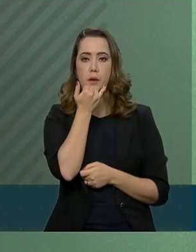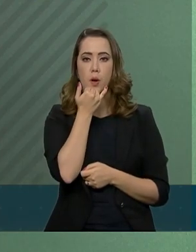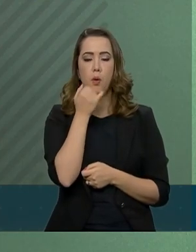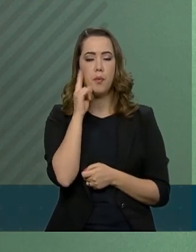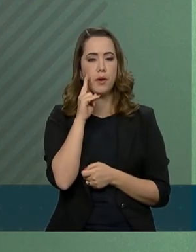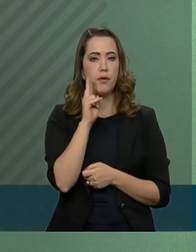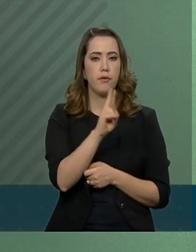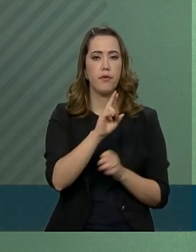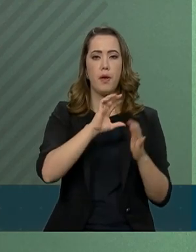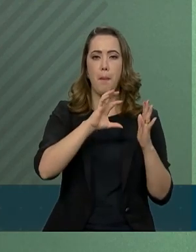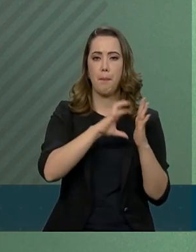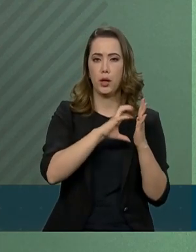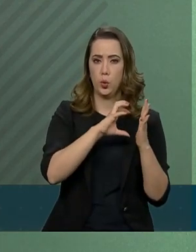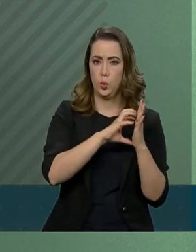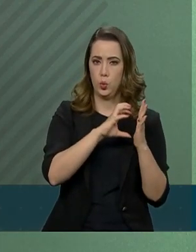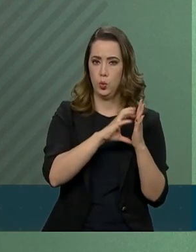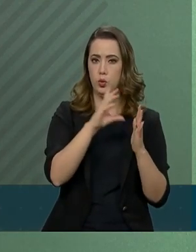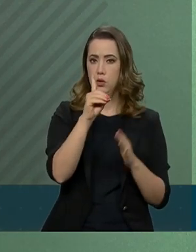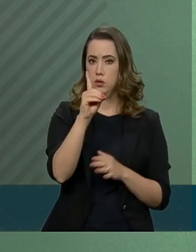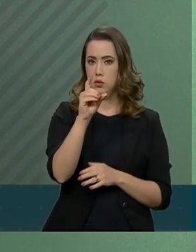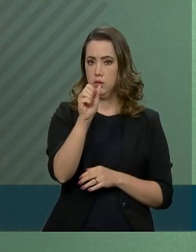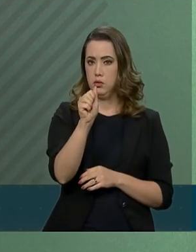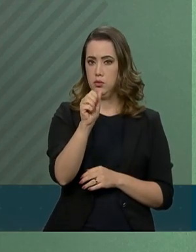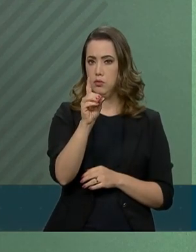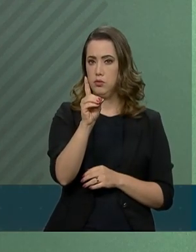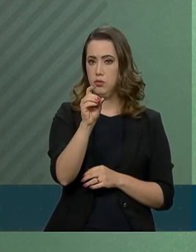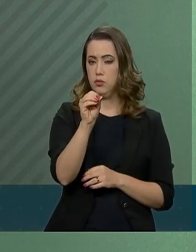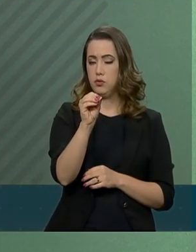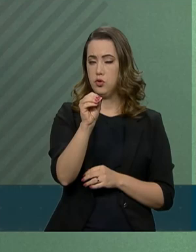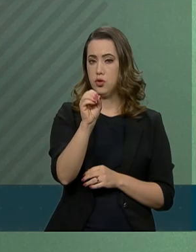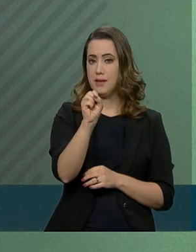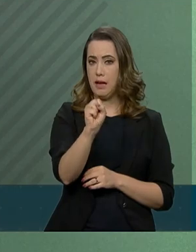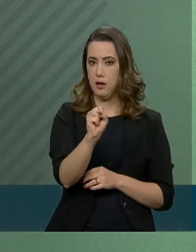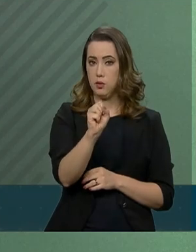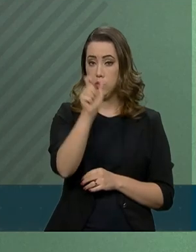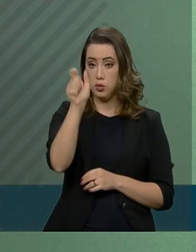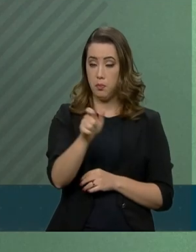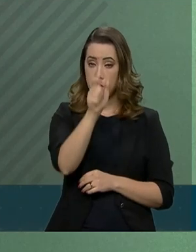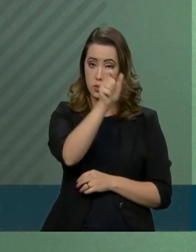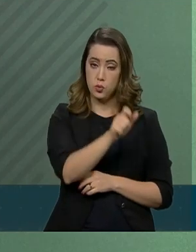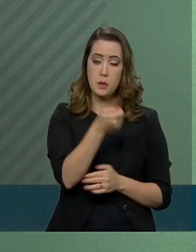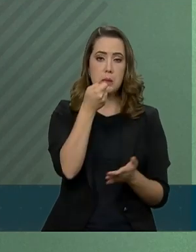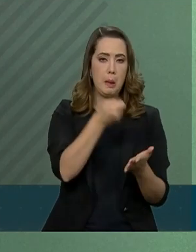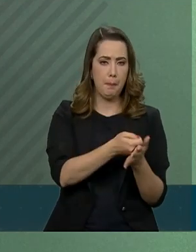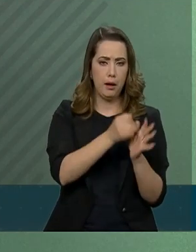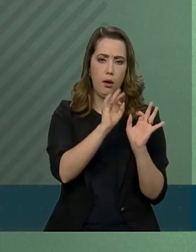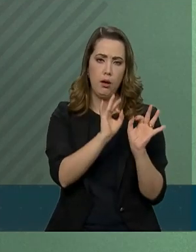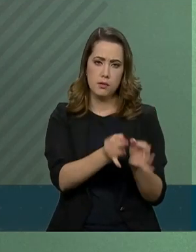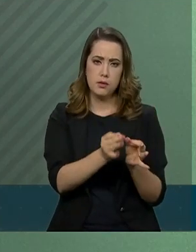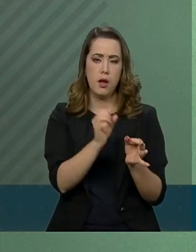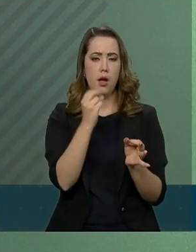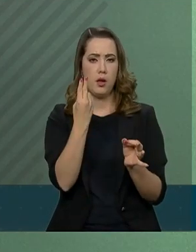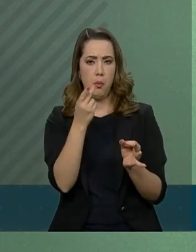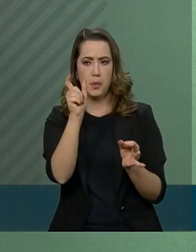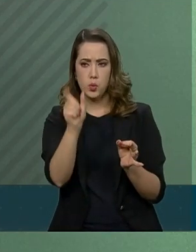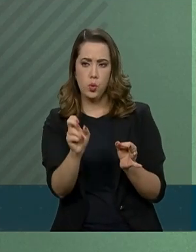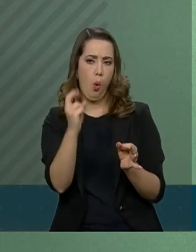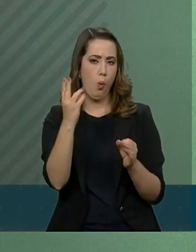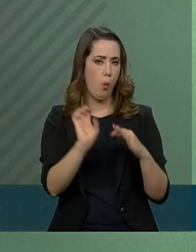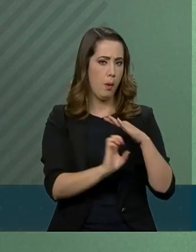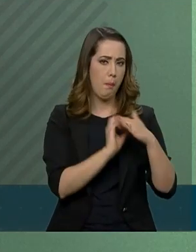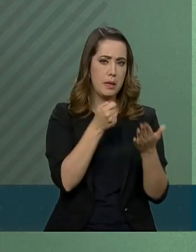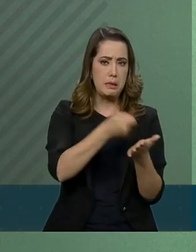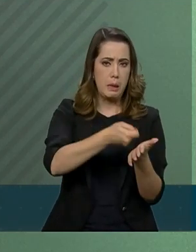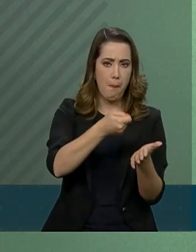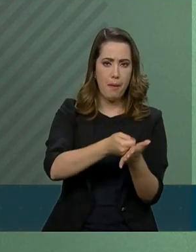informações de adimplemento de pessoas naturais ou de pessoas jurídicas para a